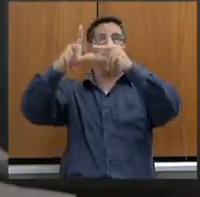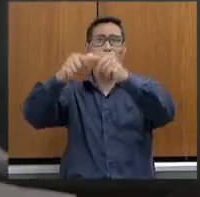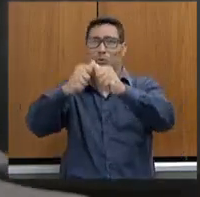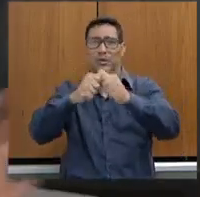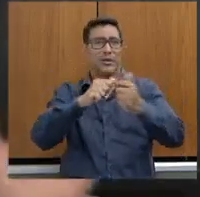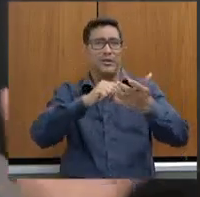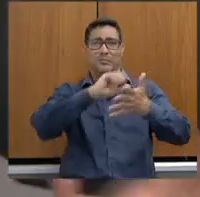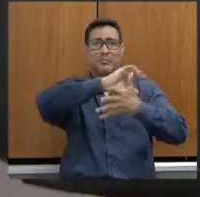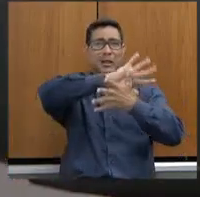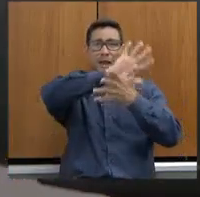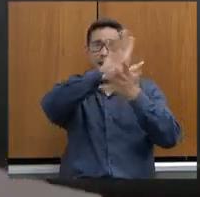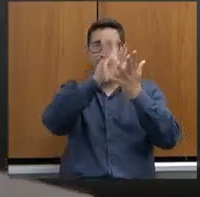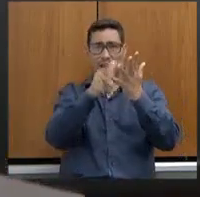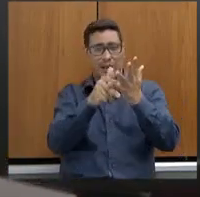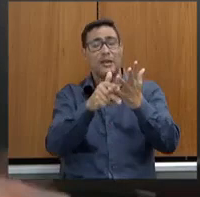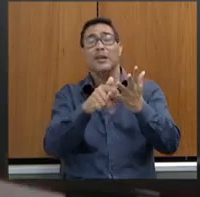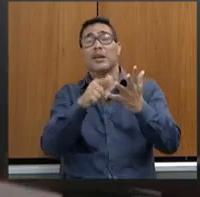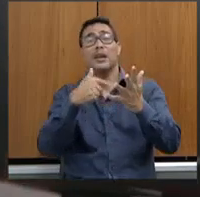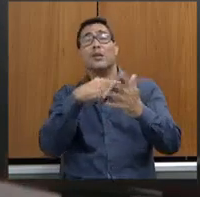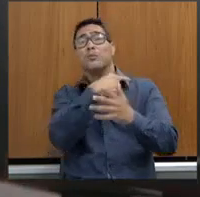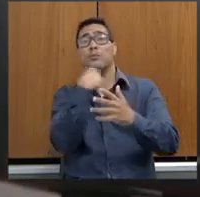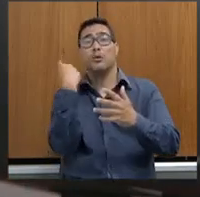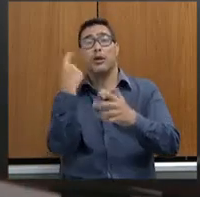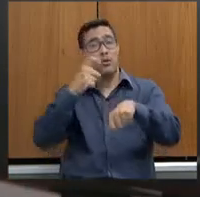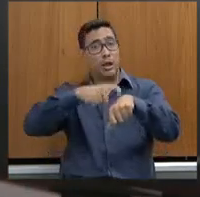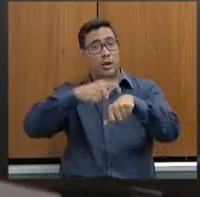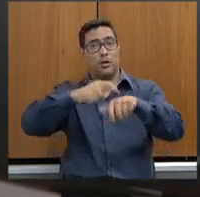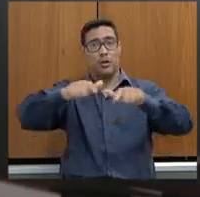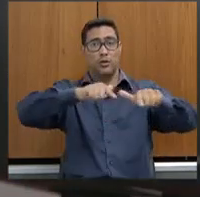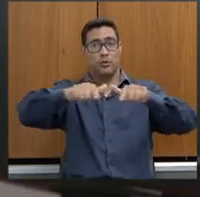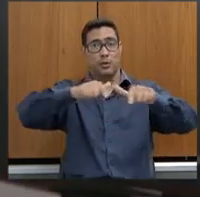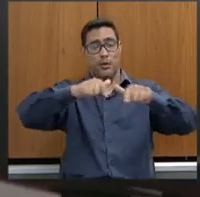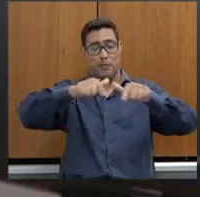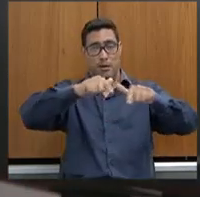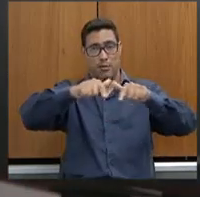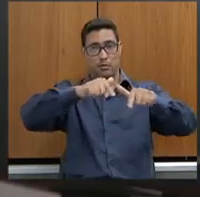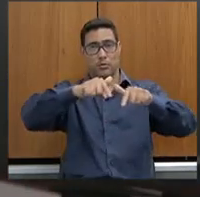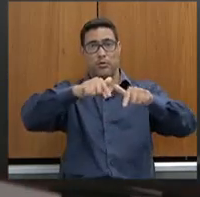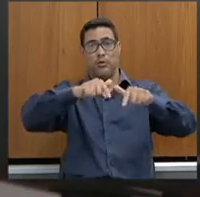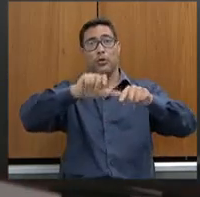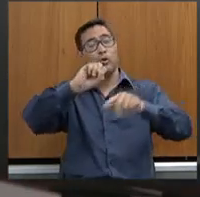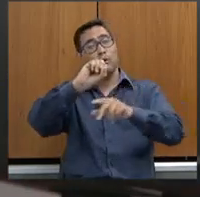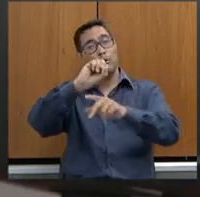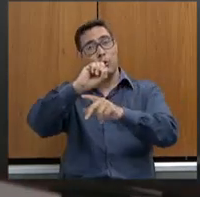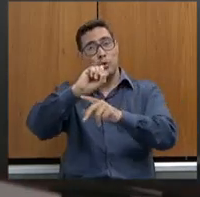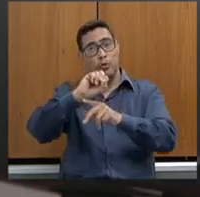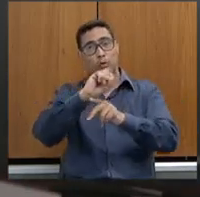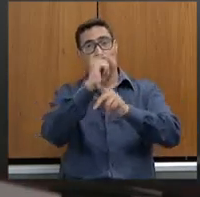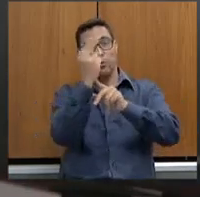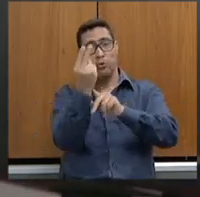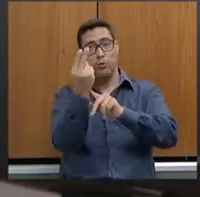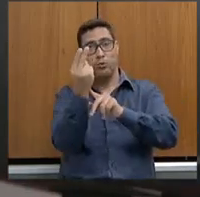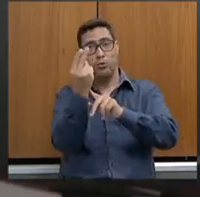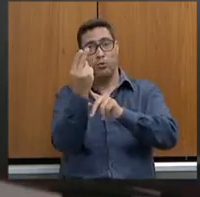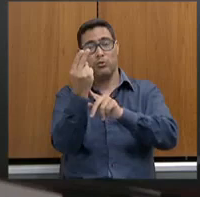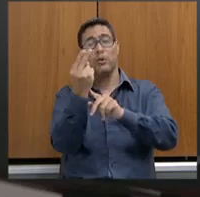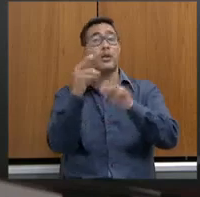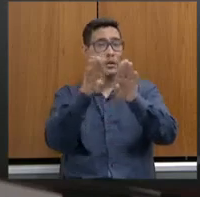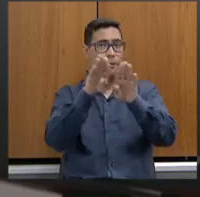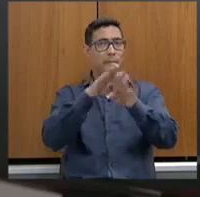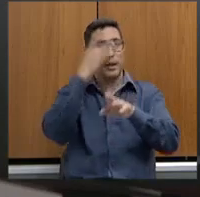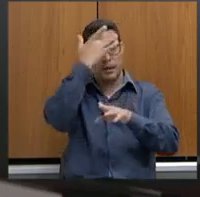policiais militares, mortos em serviço ou em razão da atividade ou que ficaram... Incluindo o auto-extermínio também. Também.